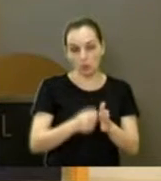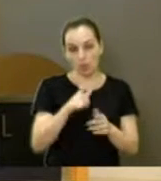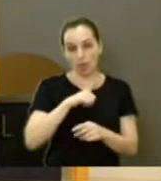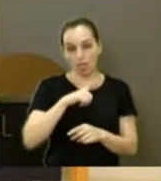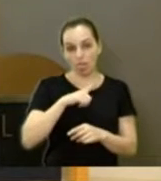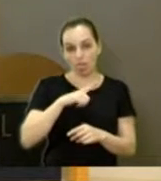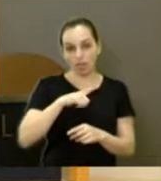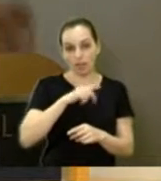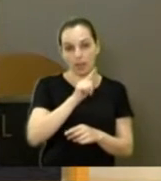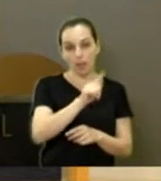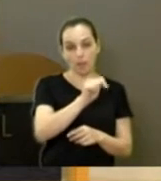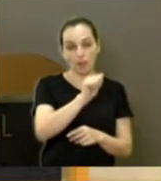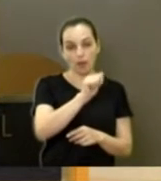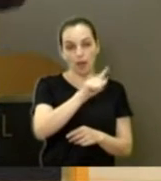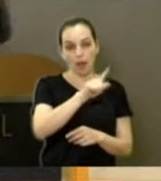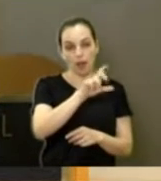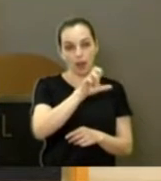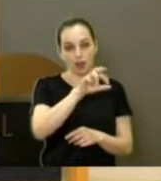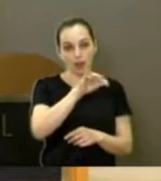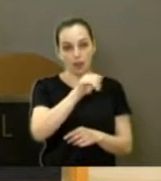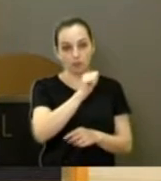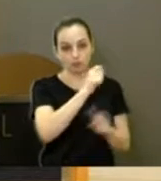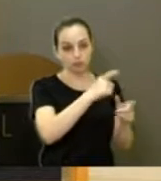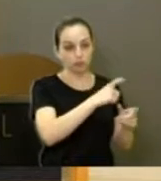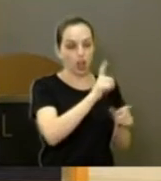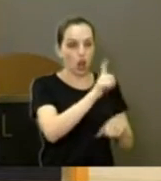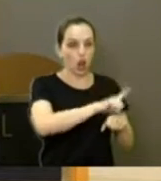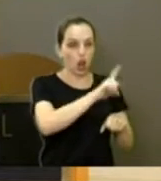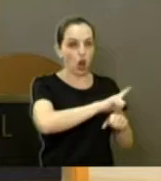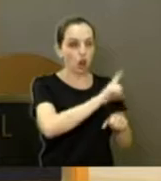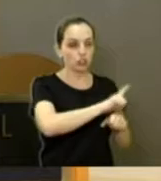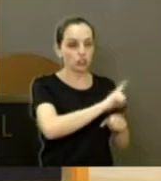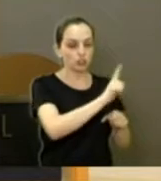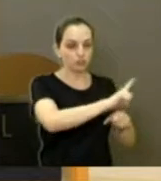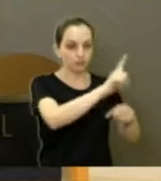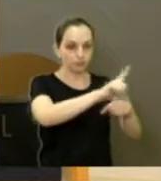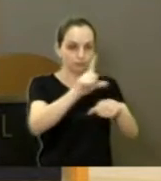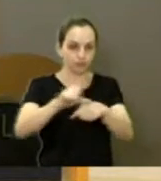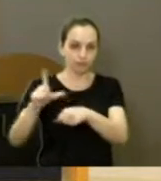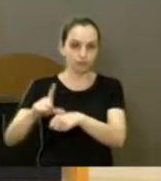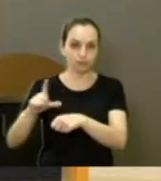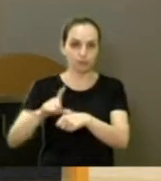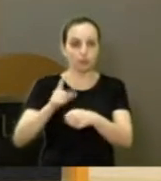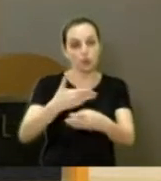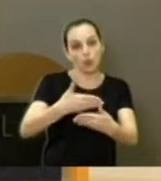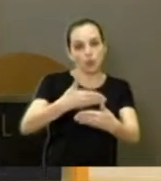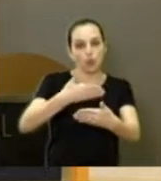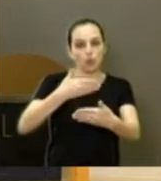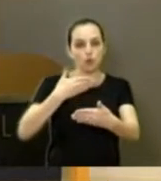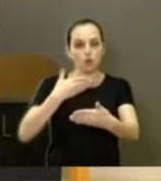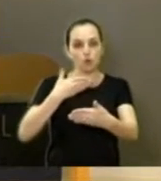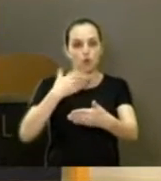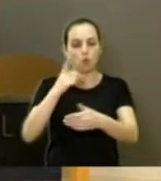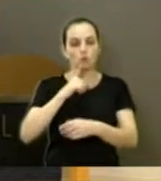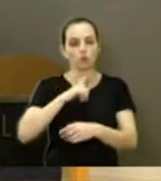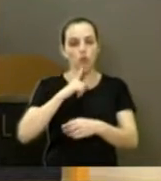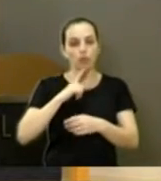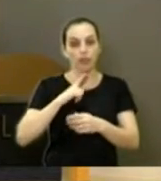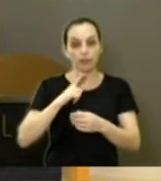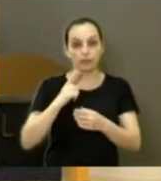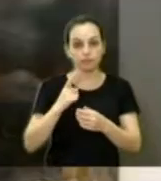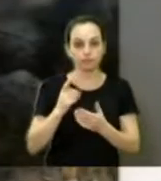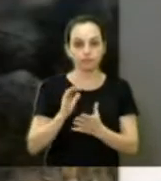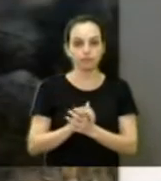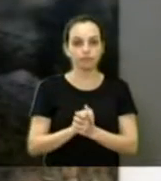galeria que vários comerciantes. No fundo dessa galeria, tem isso daí que vocês estão vendo.